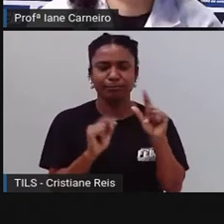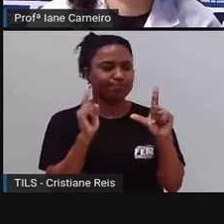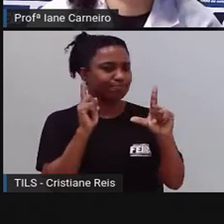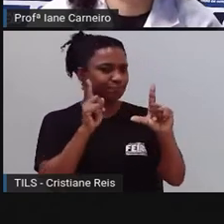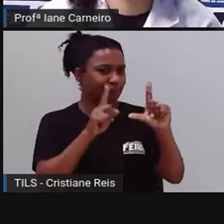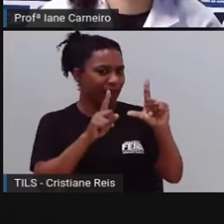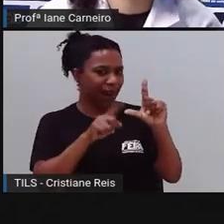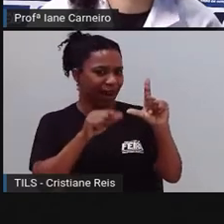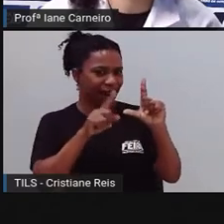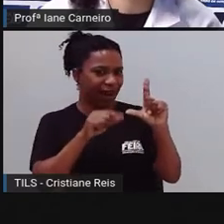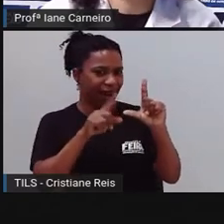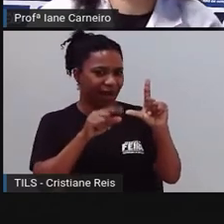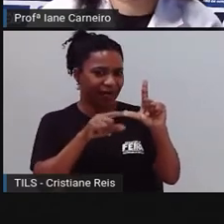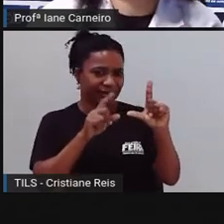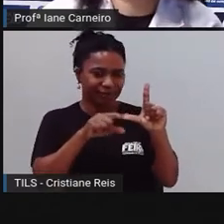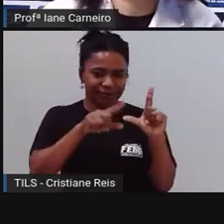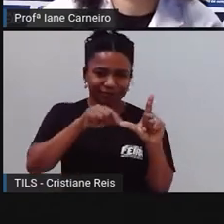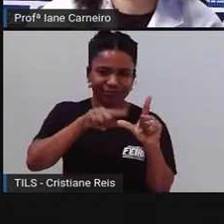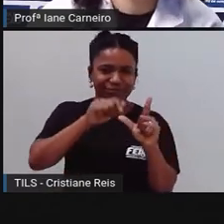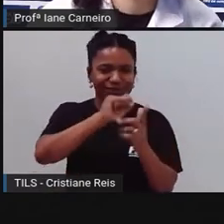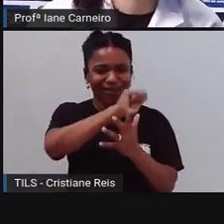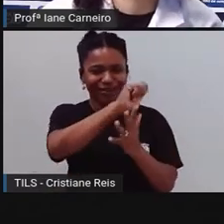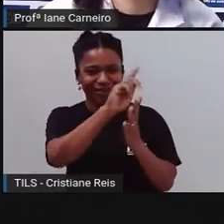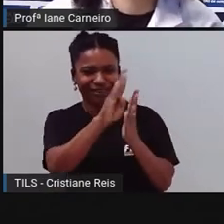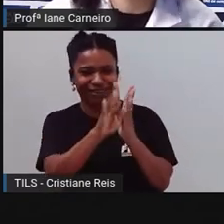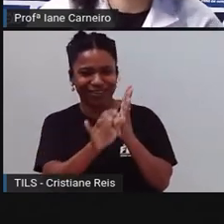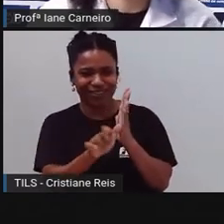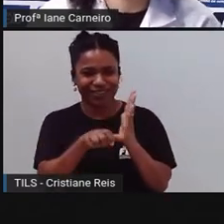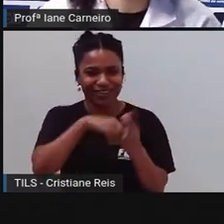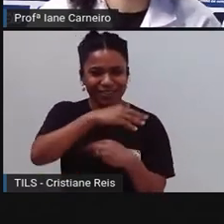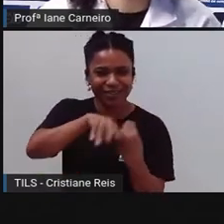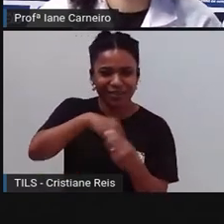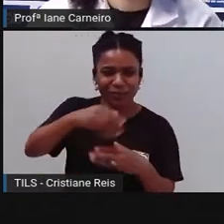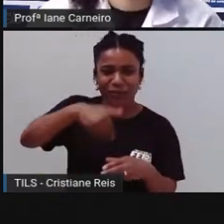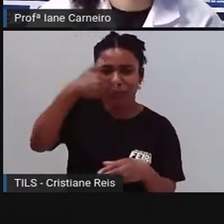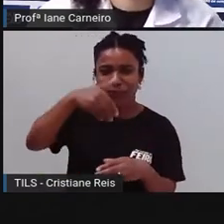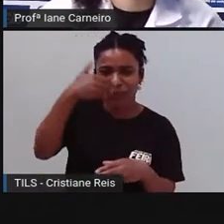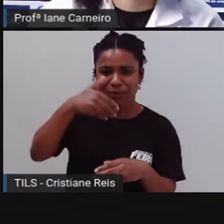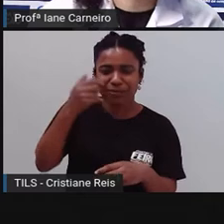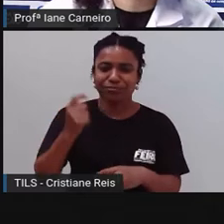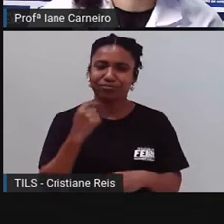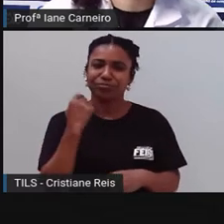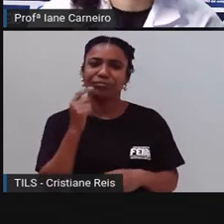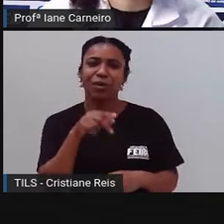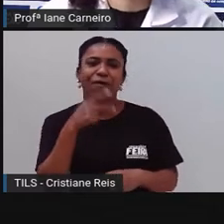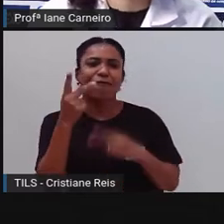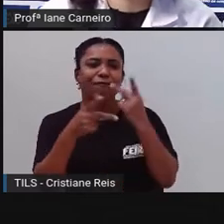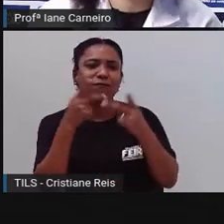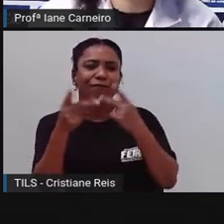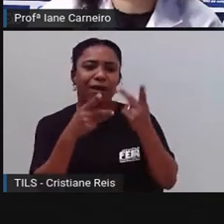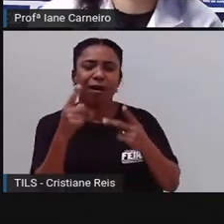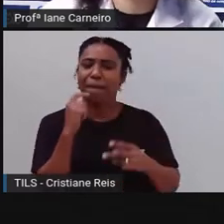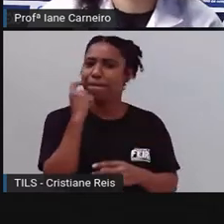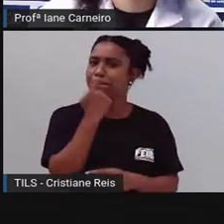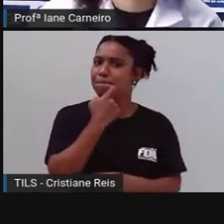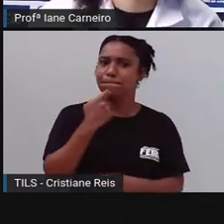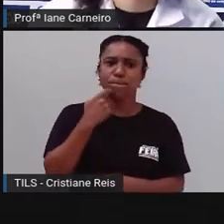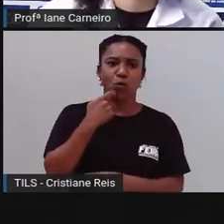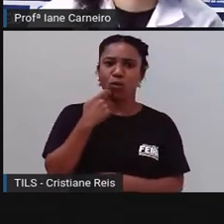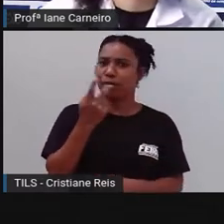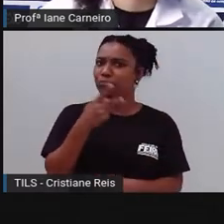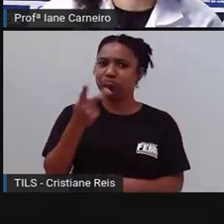sopa. Diz palavras, mas não tem boca. Pergunta de um jeito gozado,